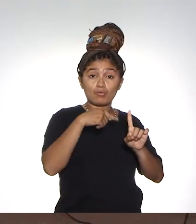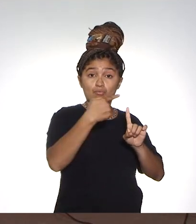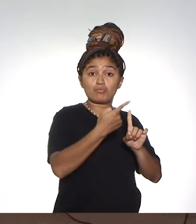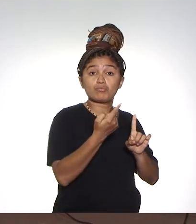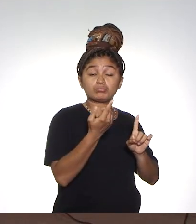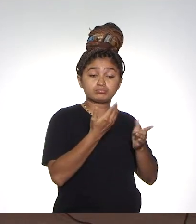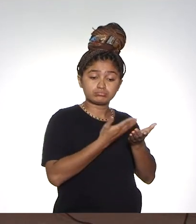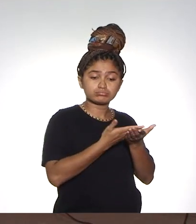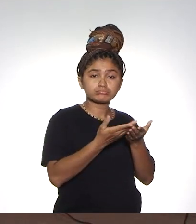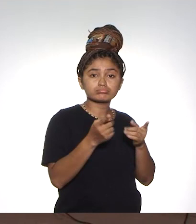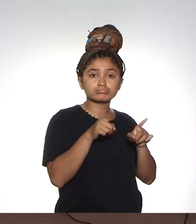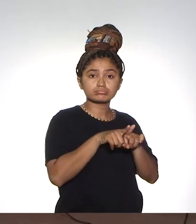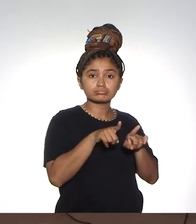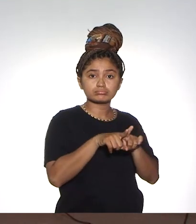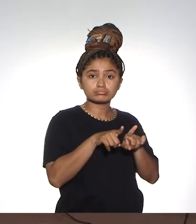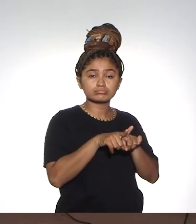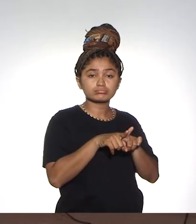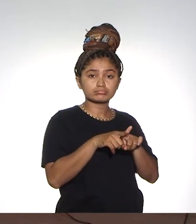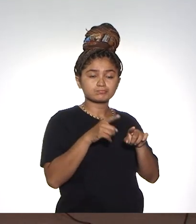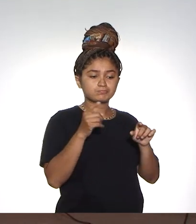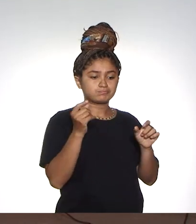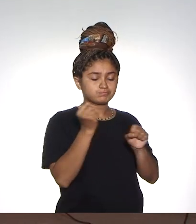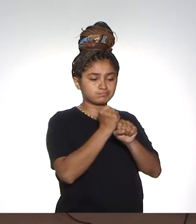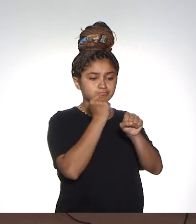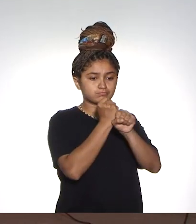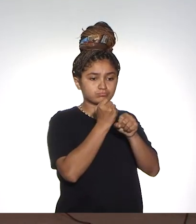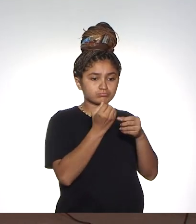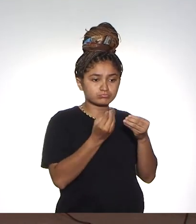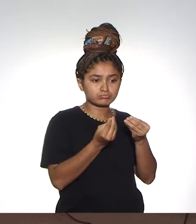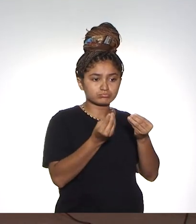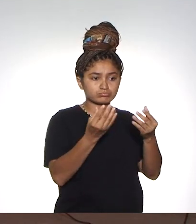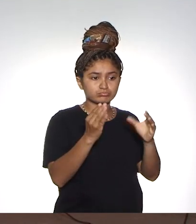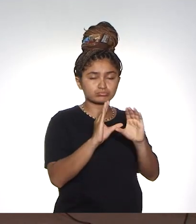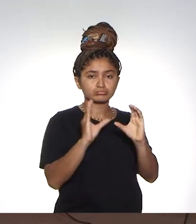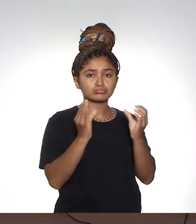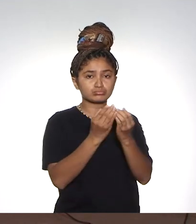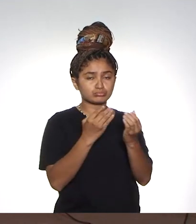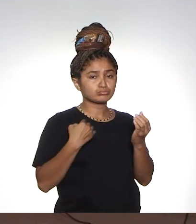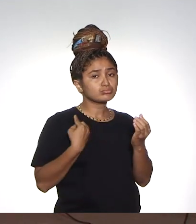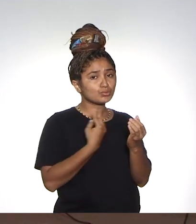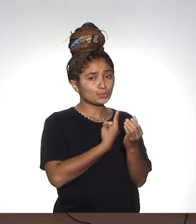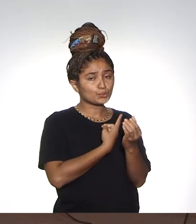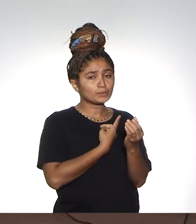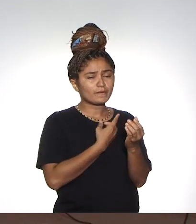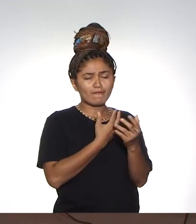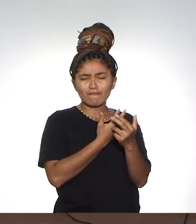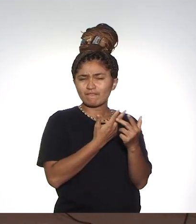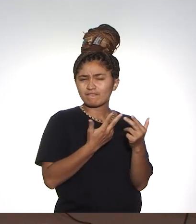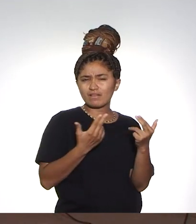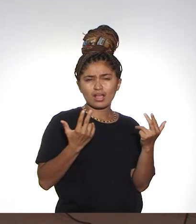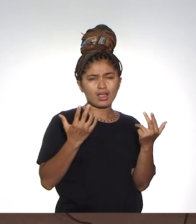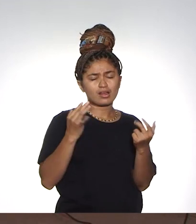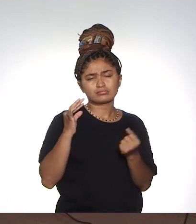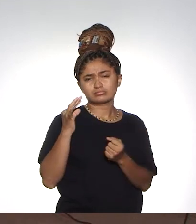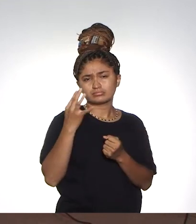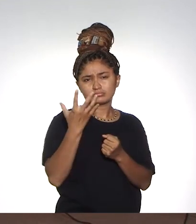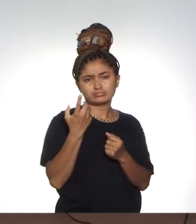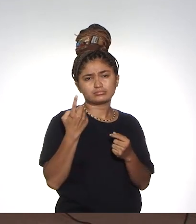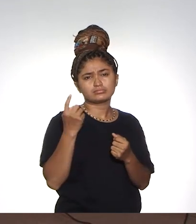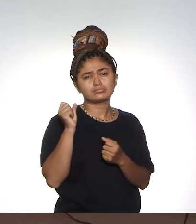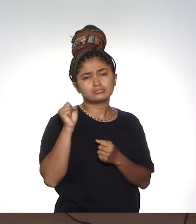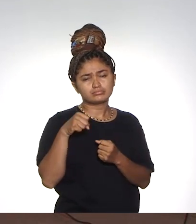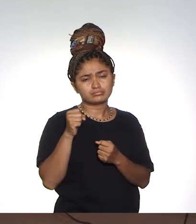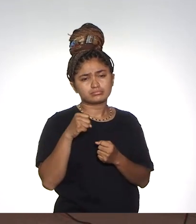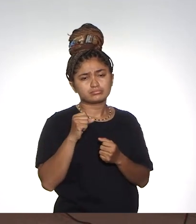iniciaremos essa reforma e breve entregaremos para a nossa comunidade. E são várias outras ações